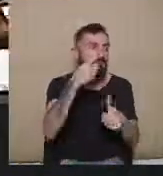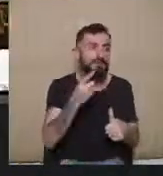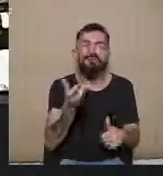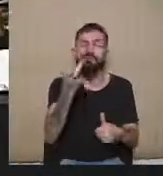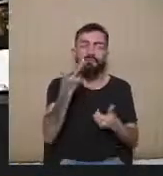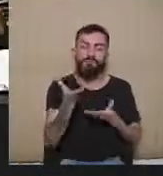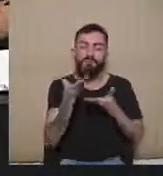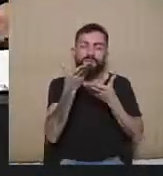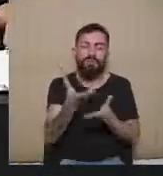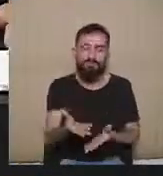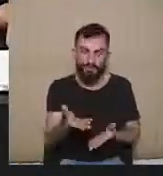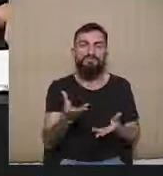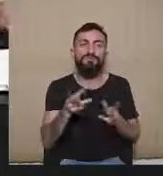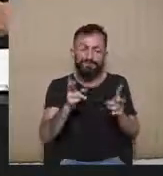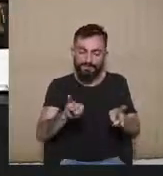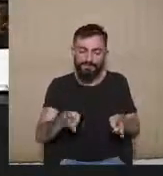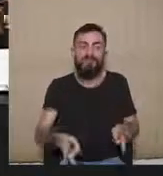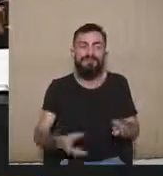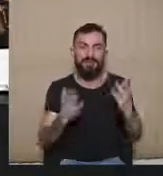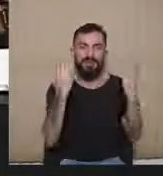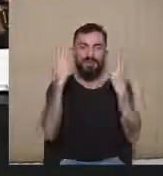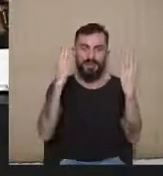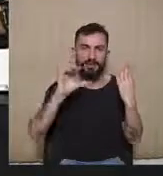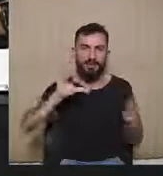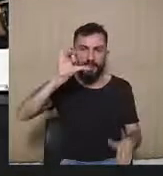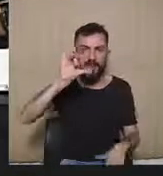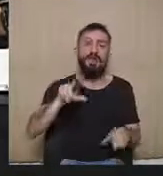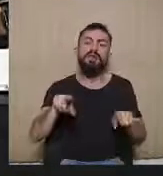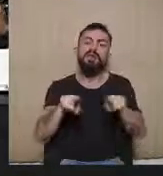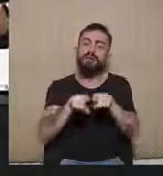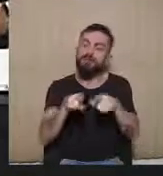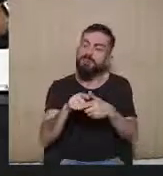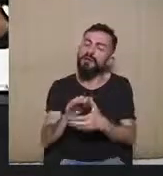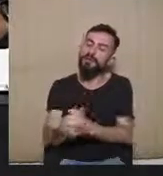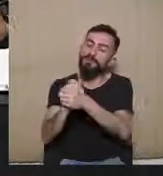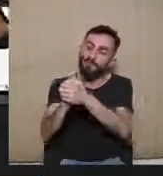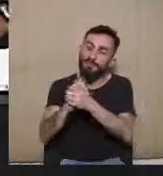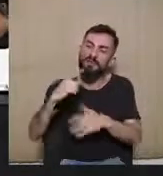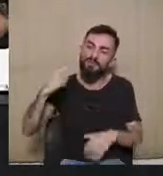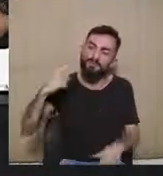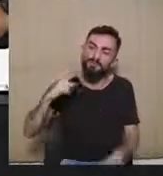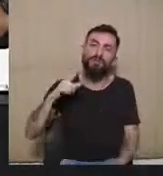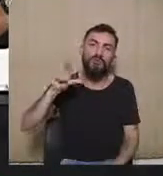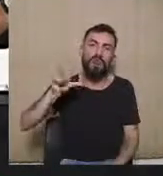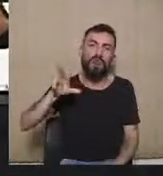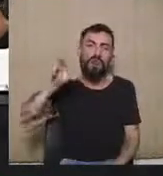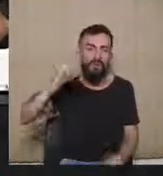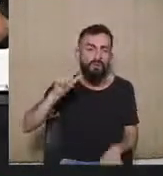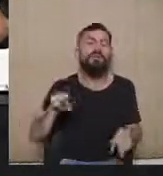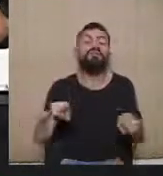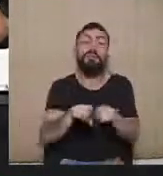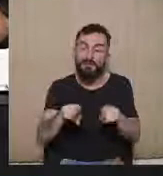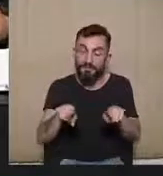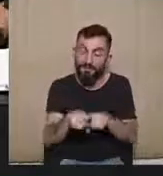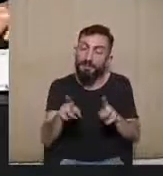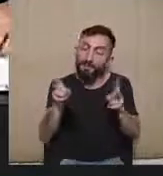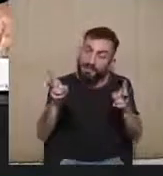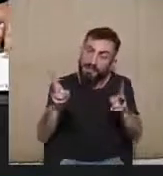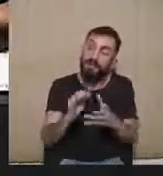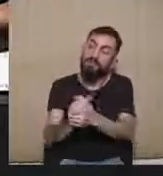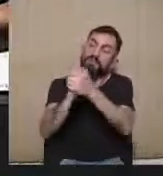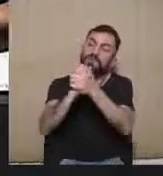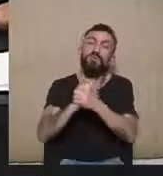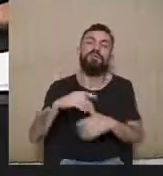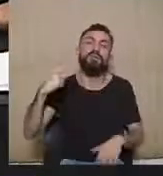casa hoje, cumprimentar a doutora Ana Laura Lunardelli e cumprimentar principalmente, especialmente, o doutor Marcelo